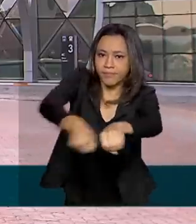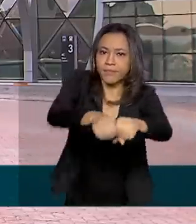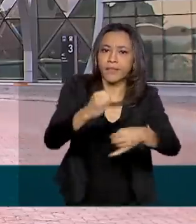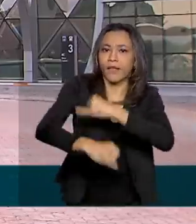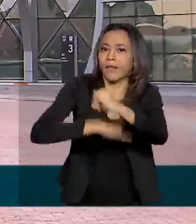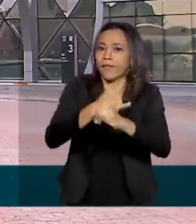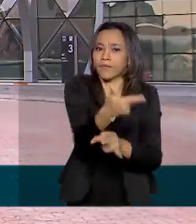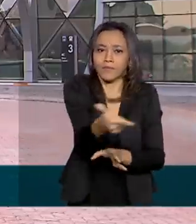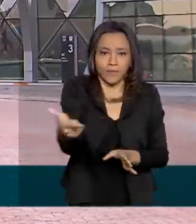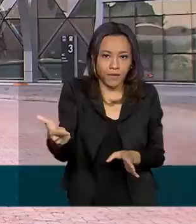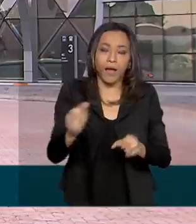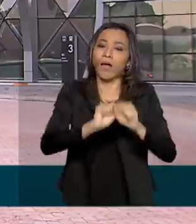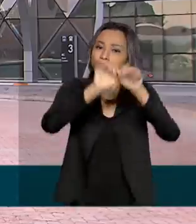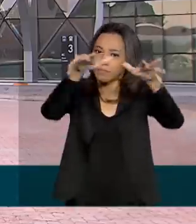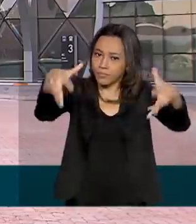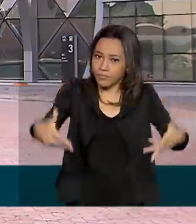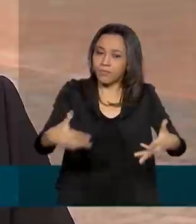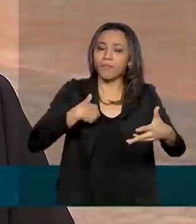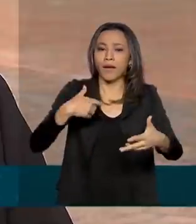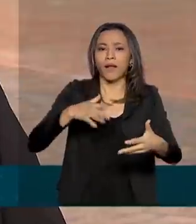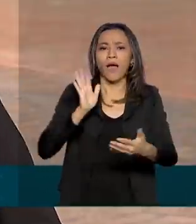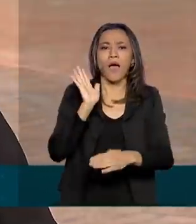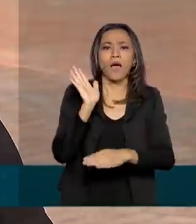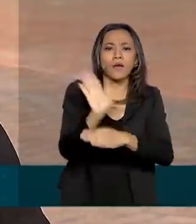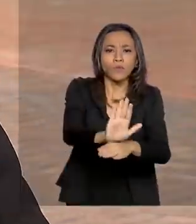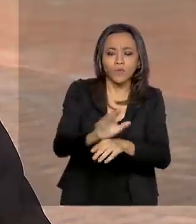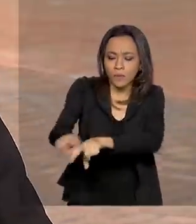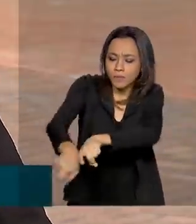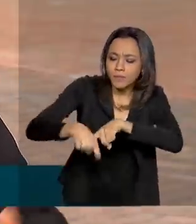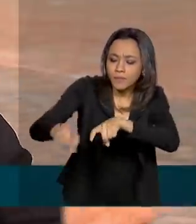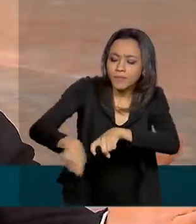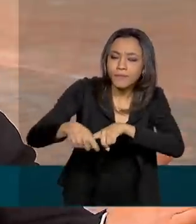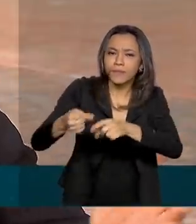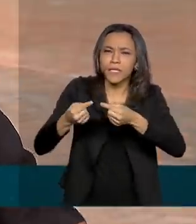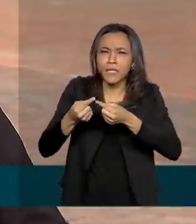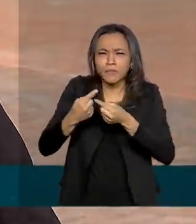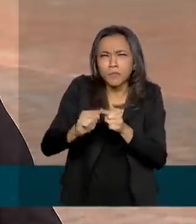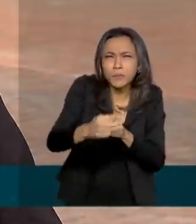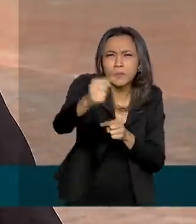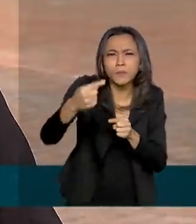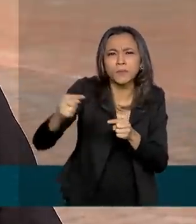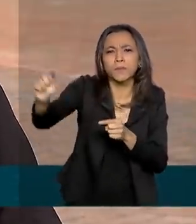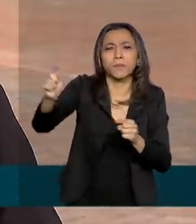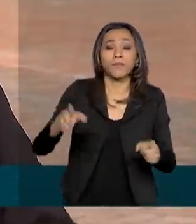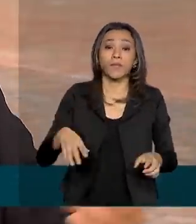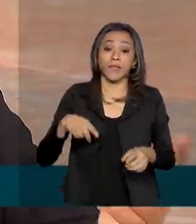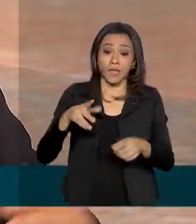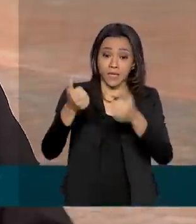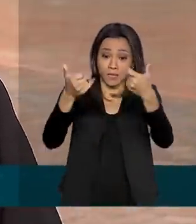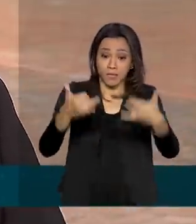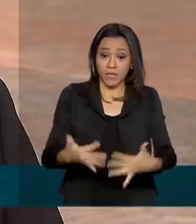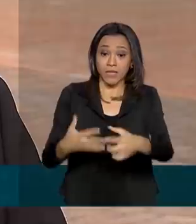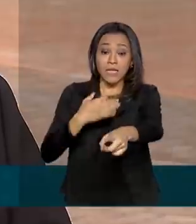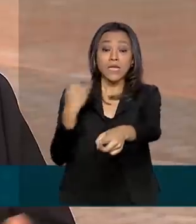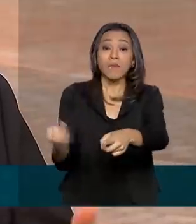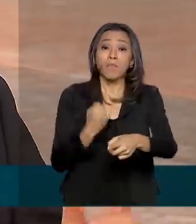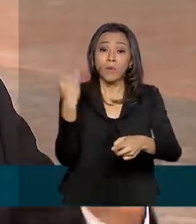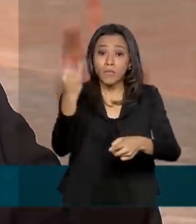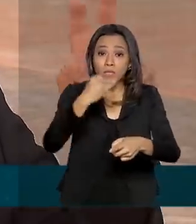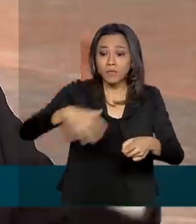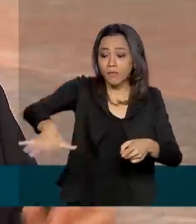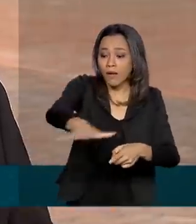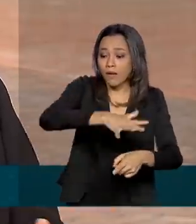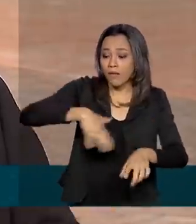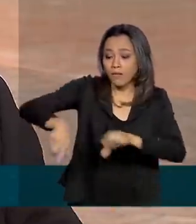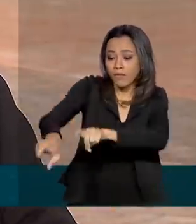de saúde e produtores rurais. A conectividade para a agricultura é uma coisa extremamente importante. Lembrar que isso também tem